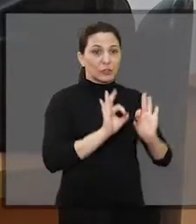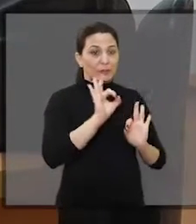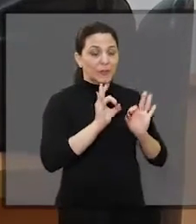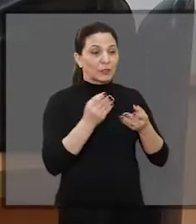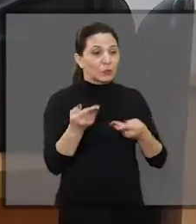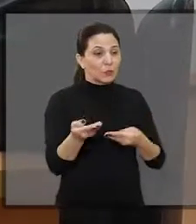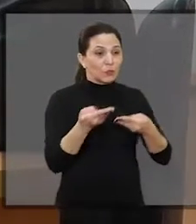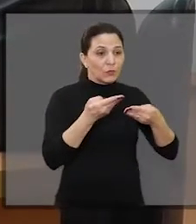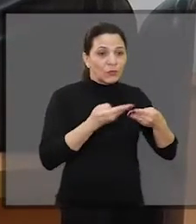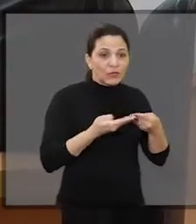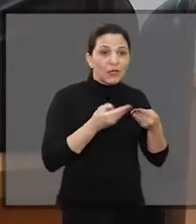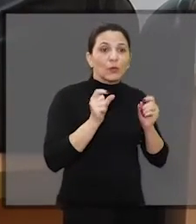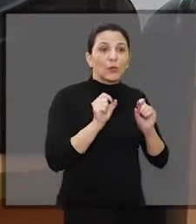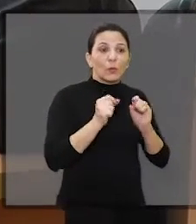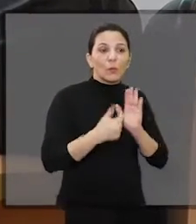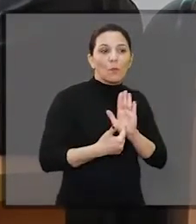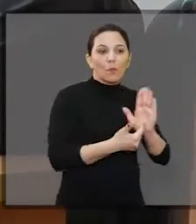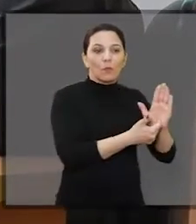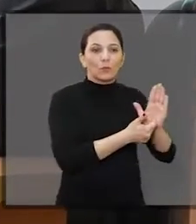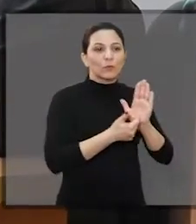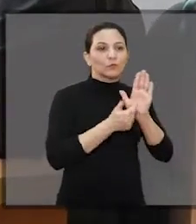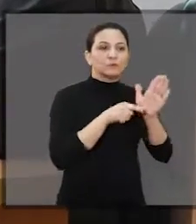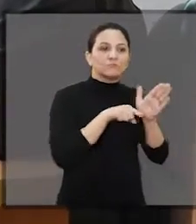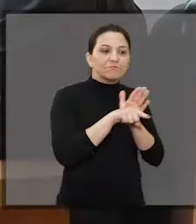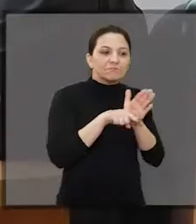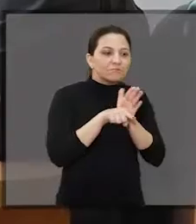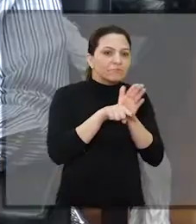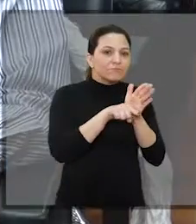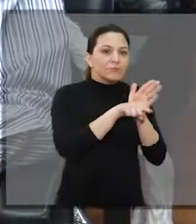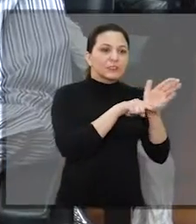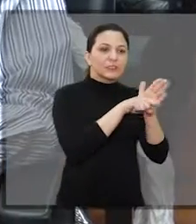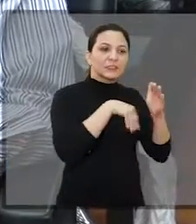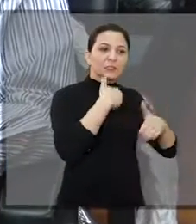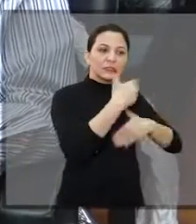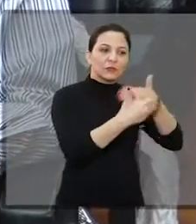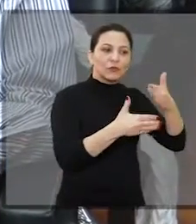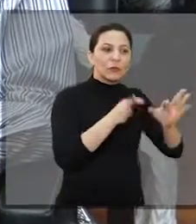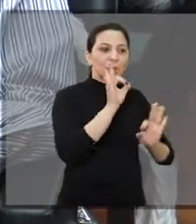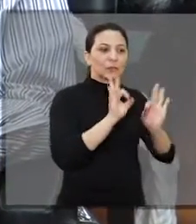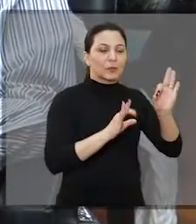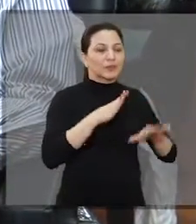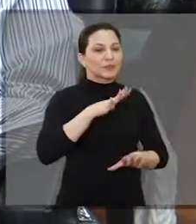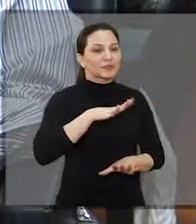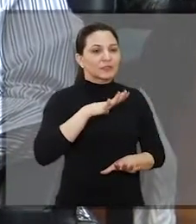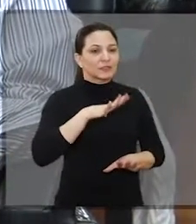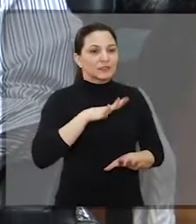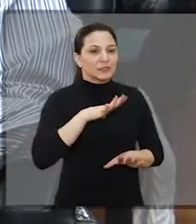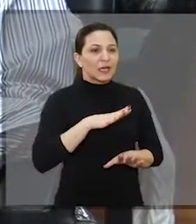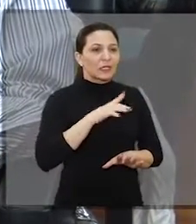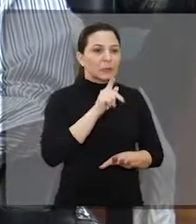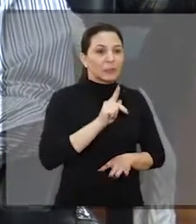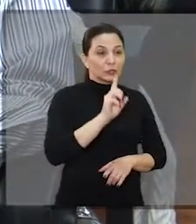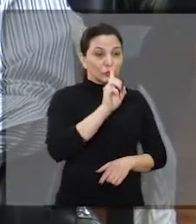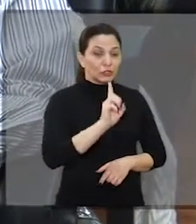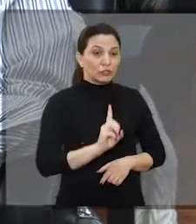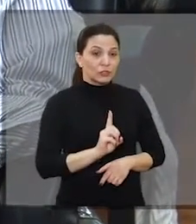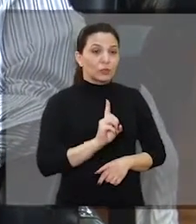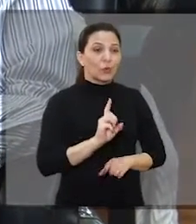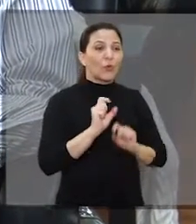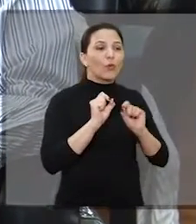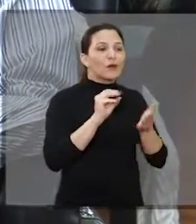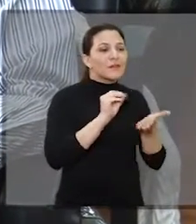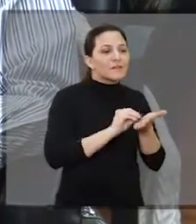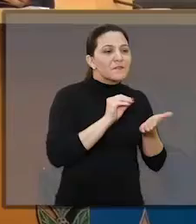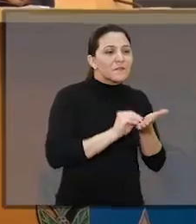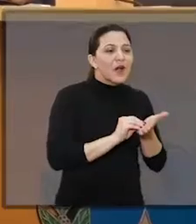onde os convidados da mesa trouxeram estudos sobre o planejamento urbano, o plano diretor, o que